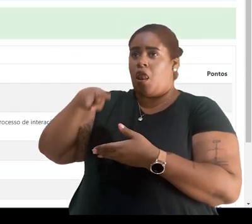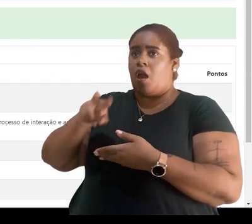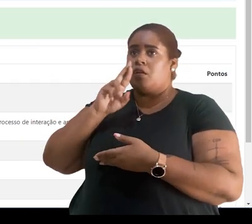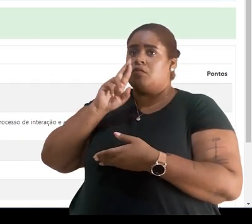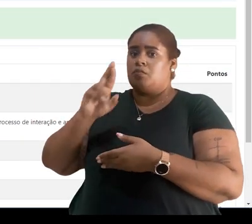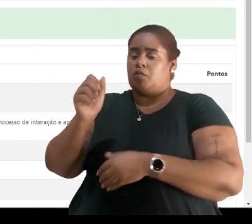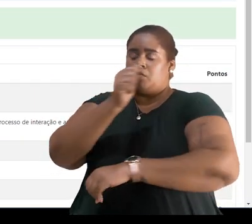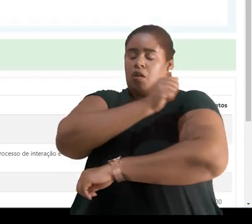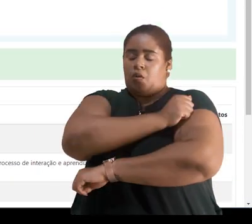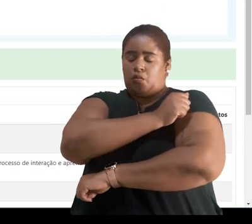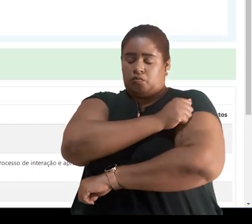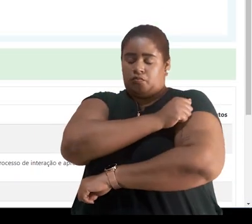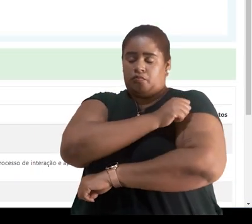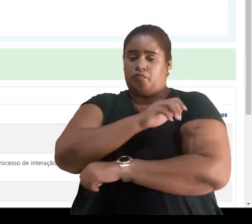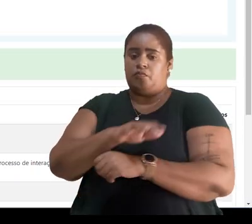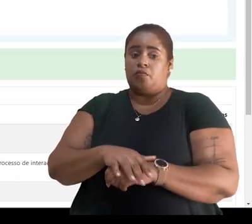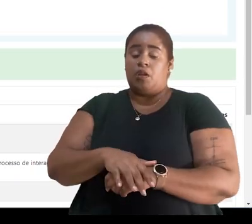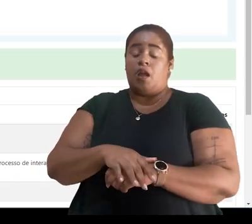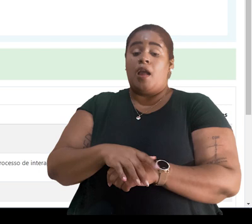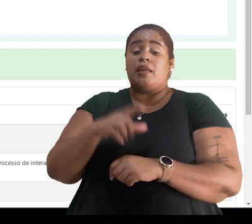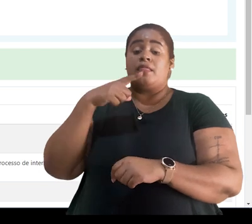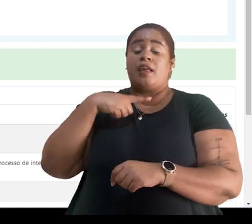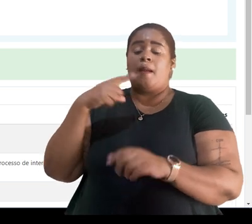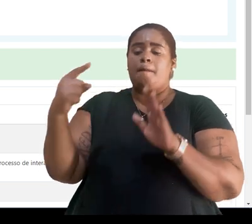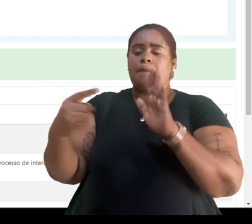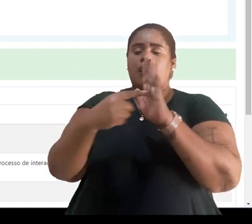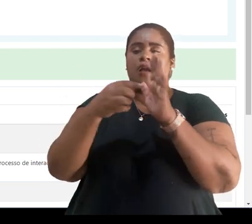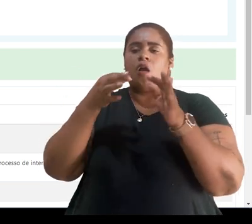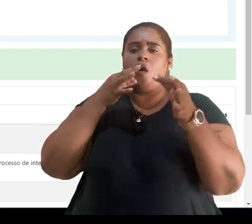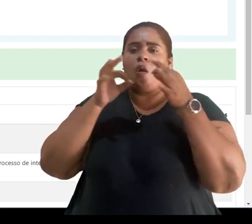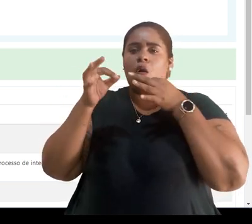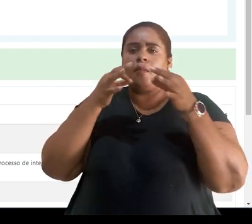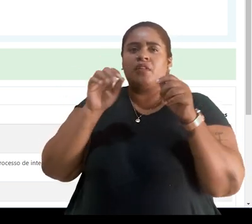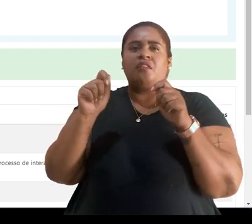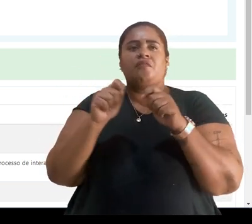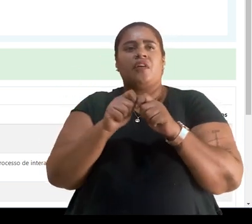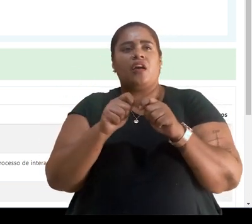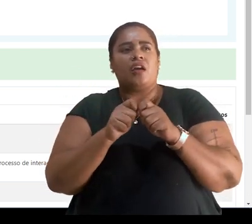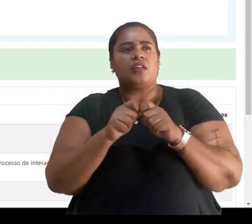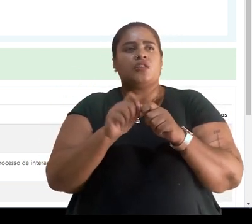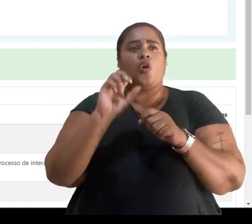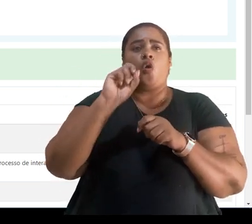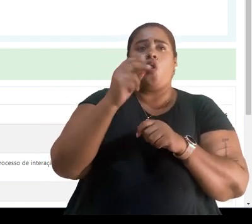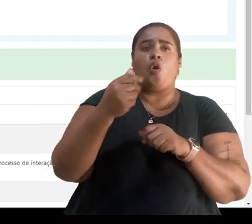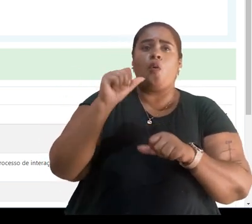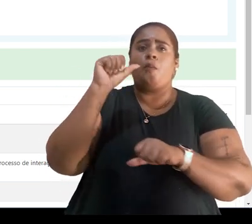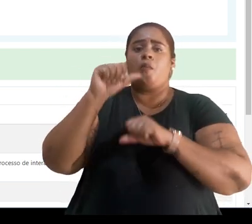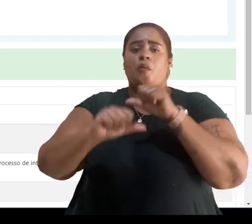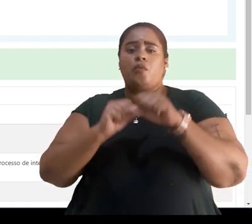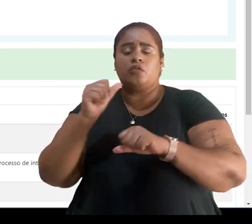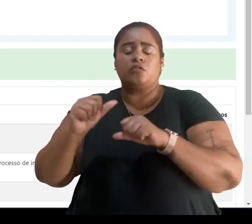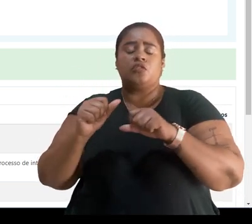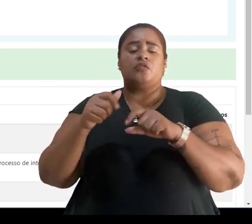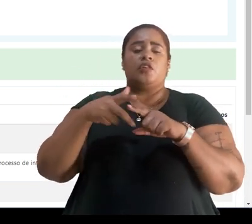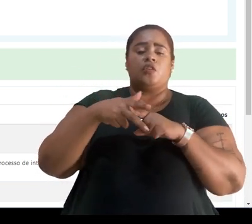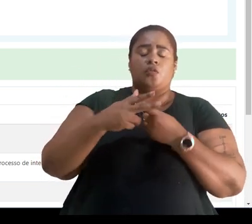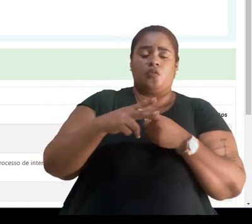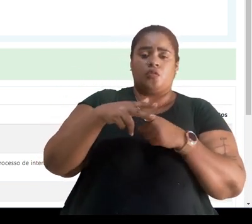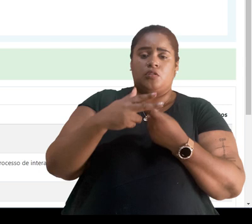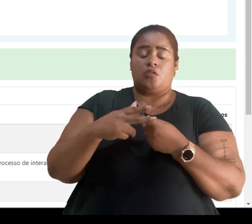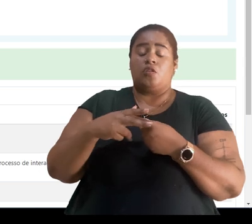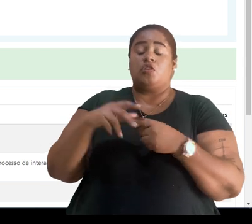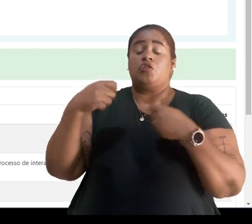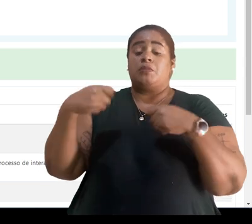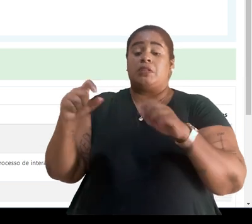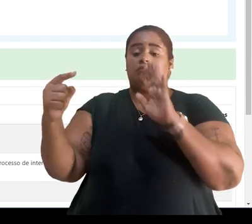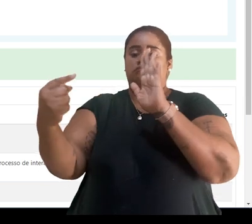resposta do estudante e aqui em comentário, faça um comentário ou modifique a avaliação, é que